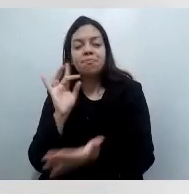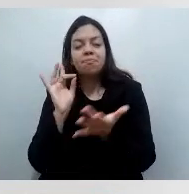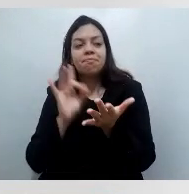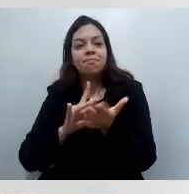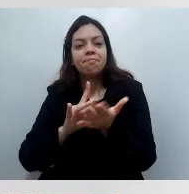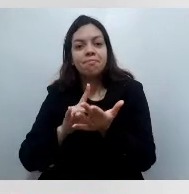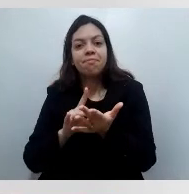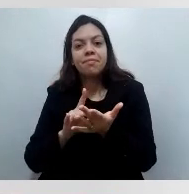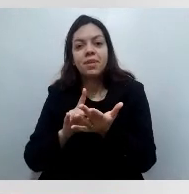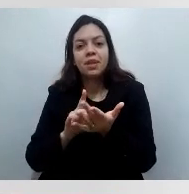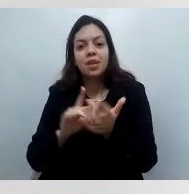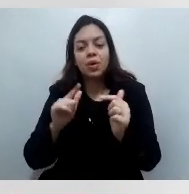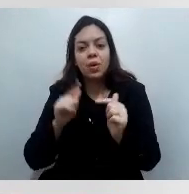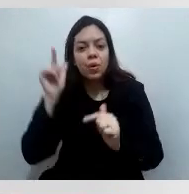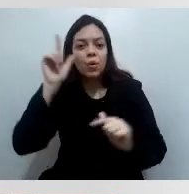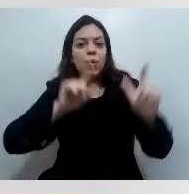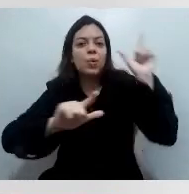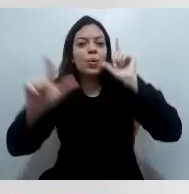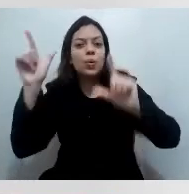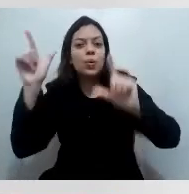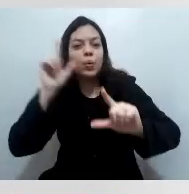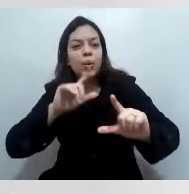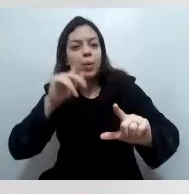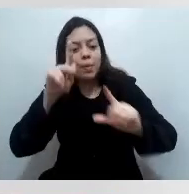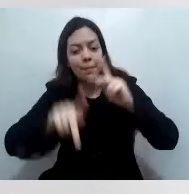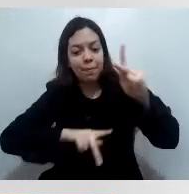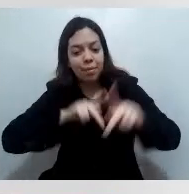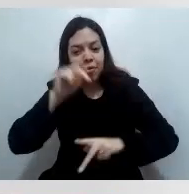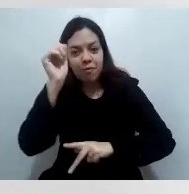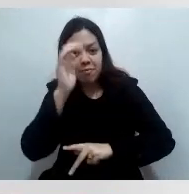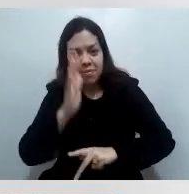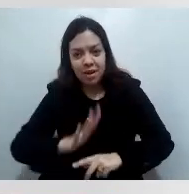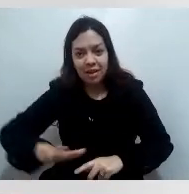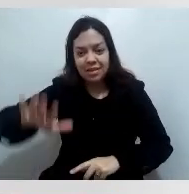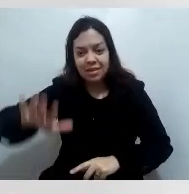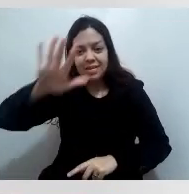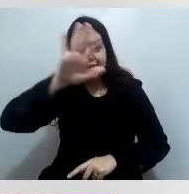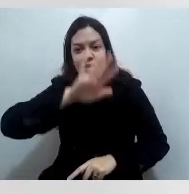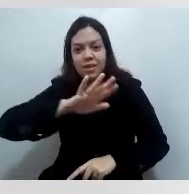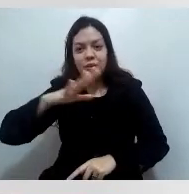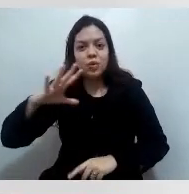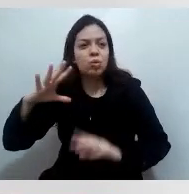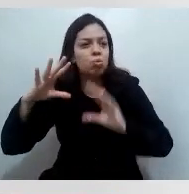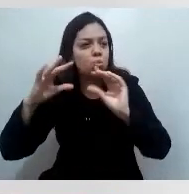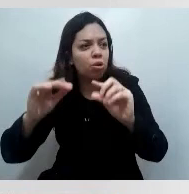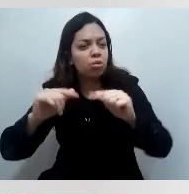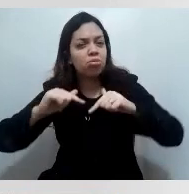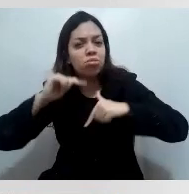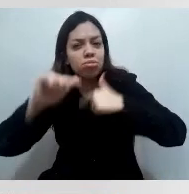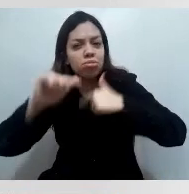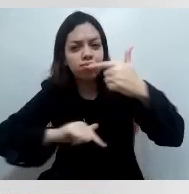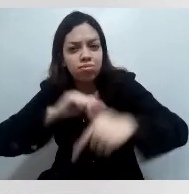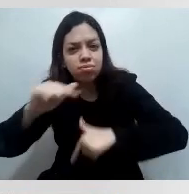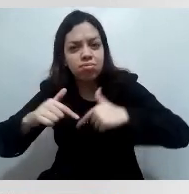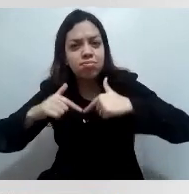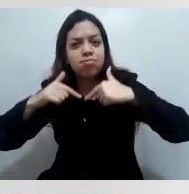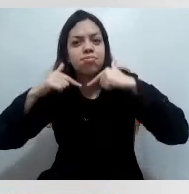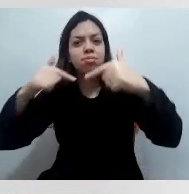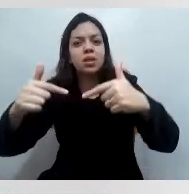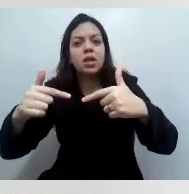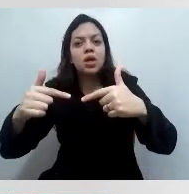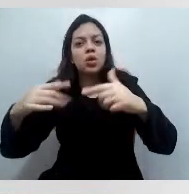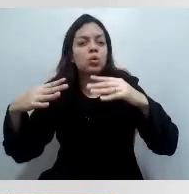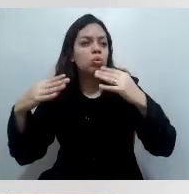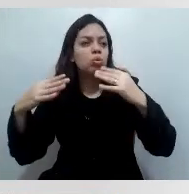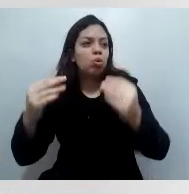os trabalhadores engajados, é claro, estamos todos exaustos, mas não vamos desistir e, claro,